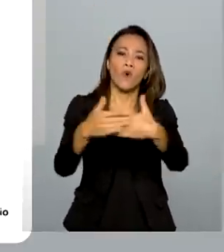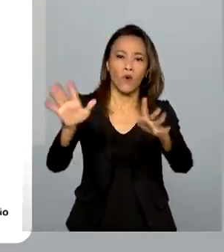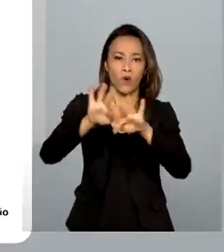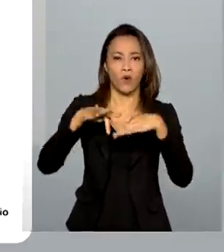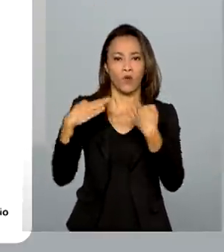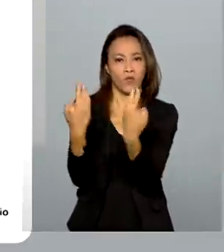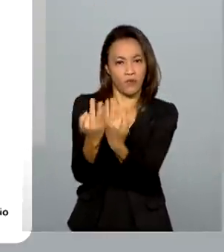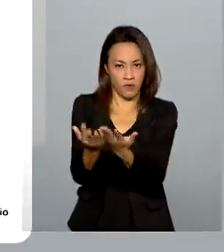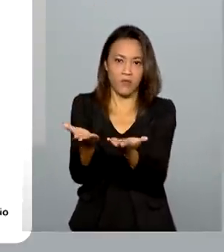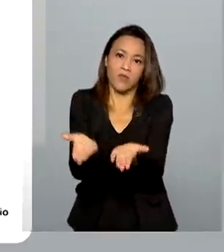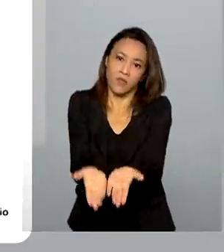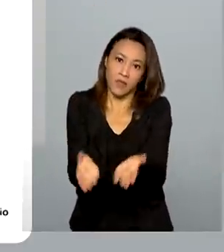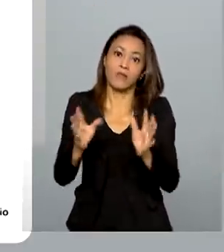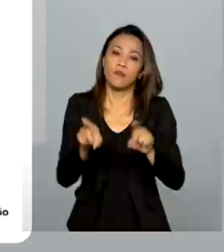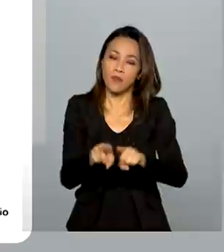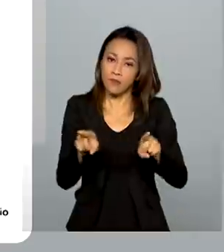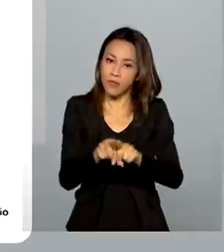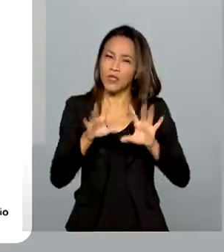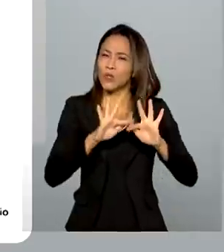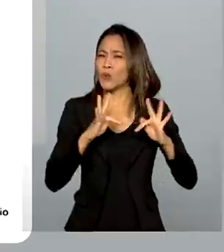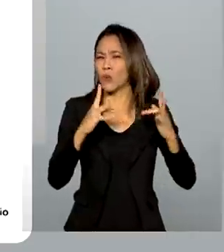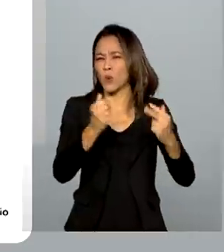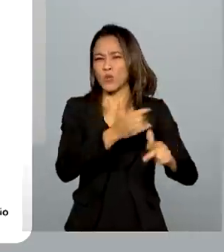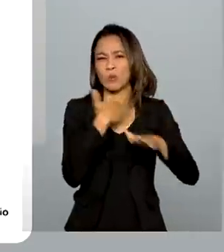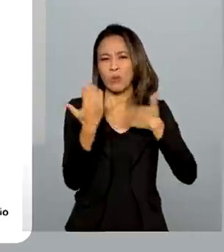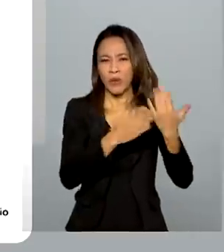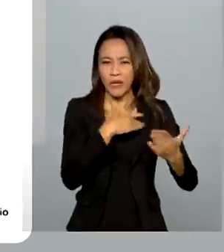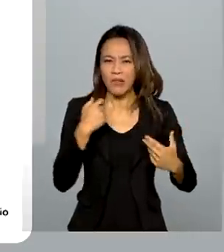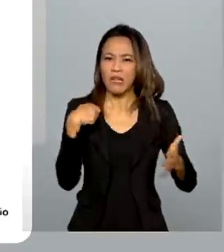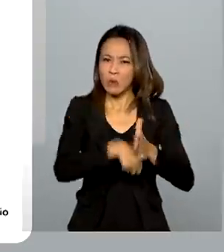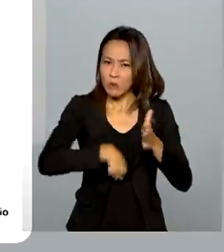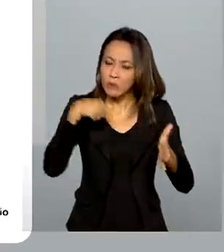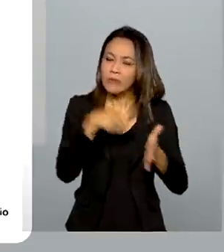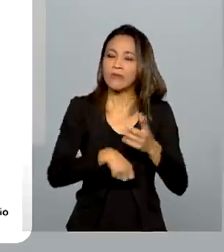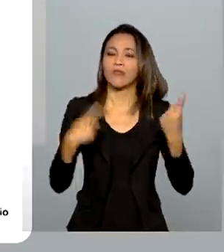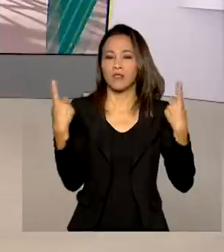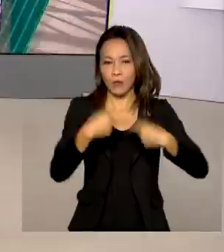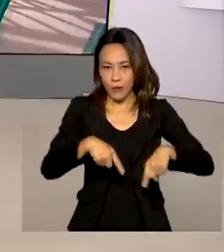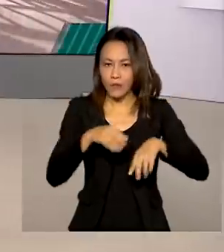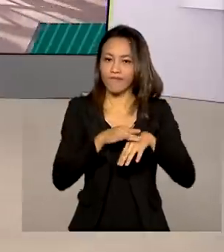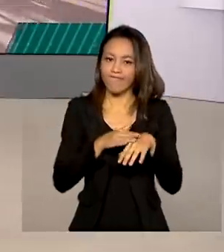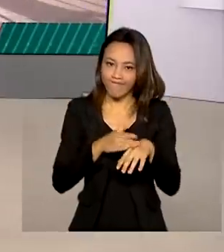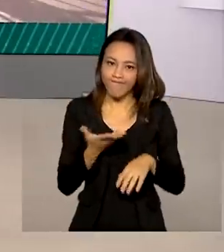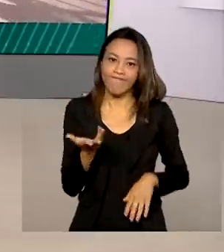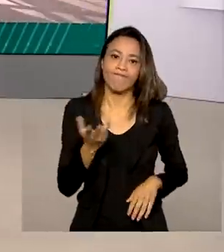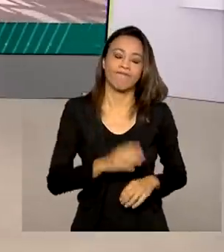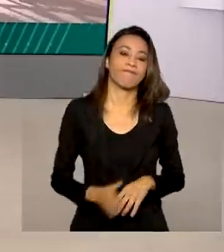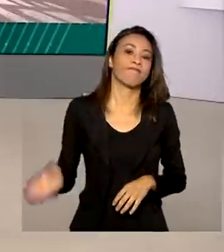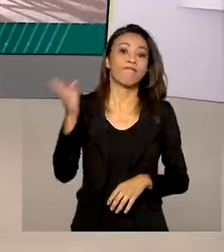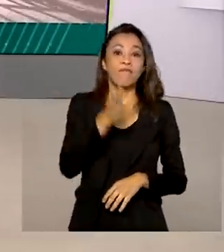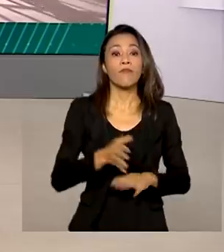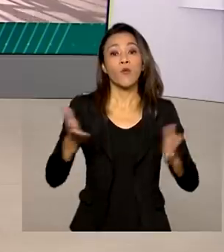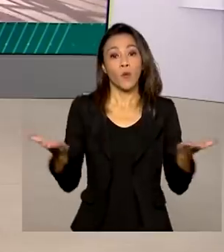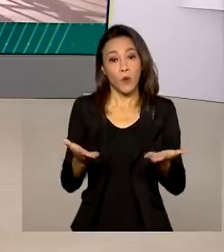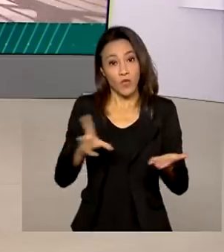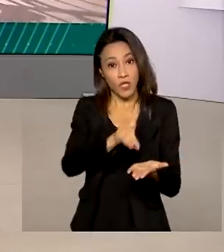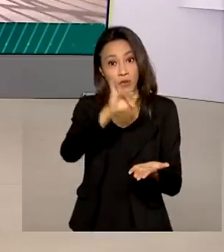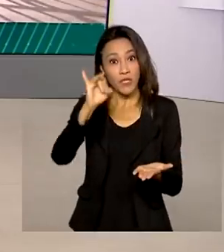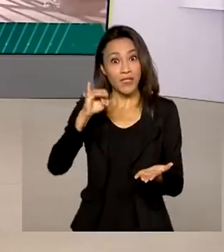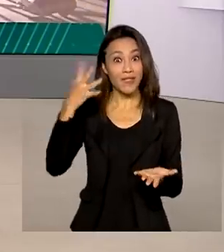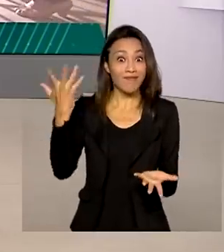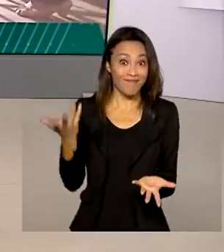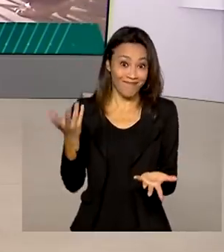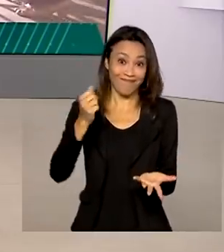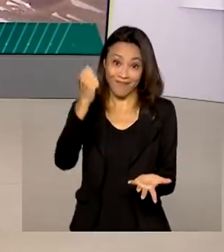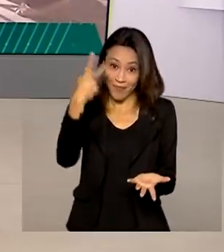e amigos, bem como de todos que morreram nessa luta contra a Covid. Hoje é Dia Nacional das Comunicações